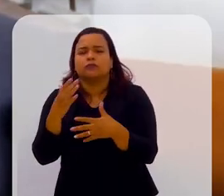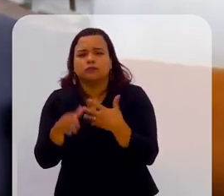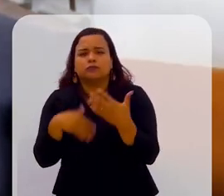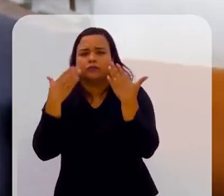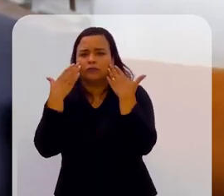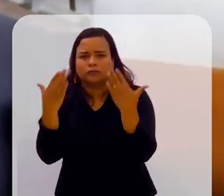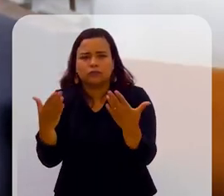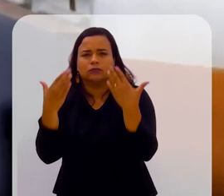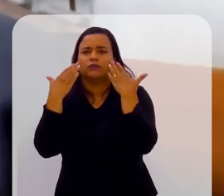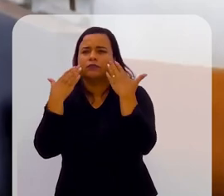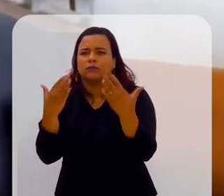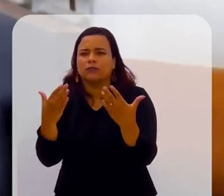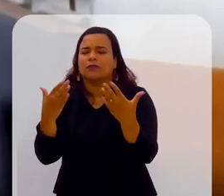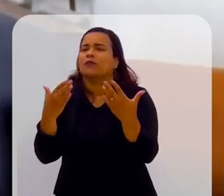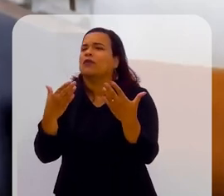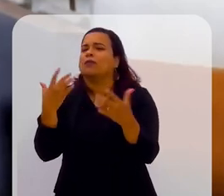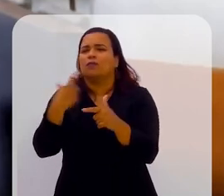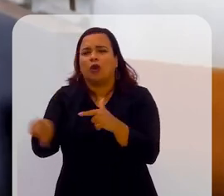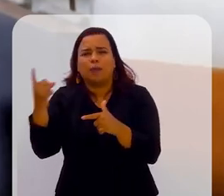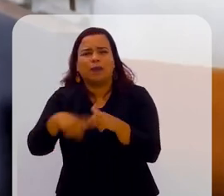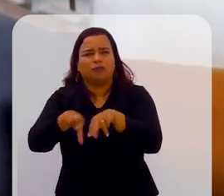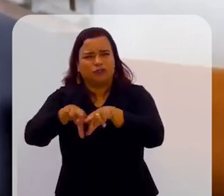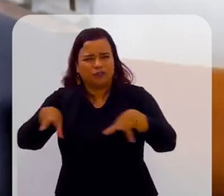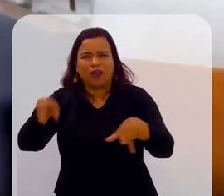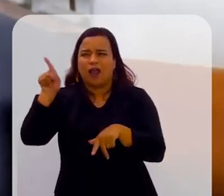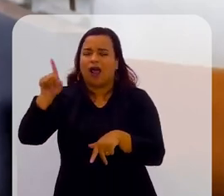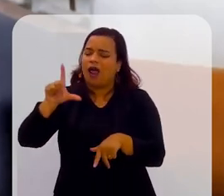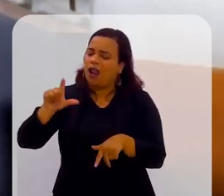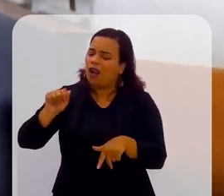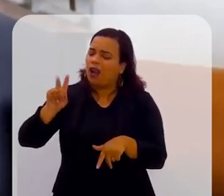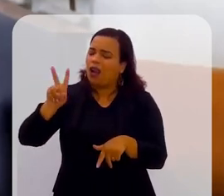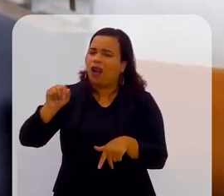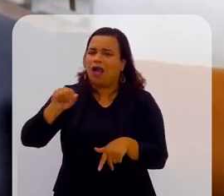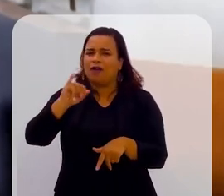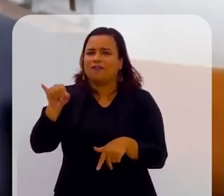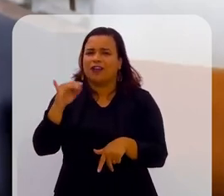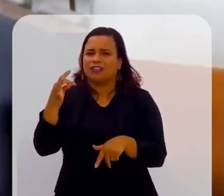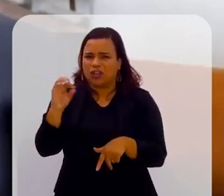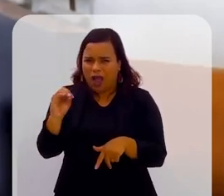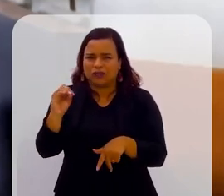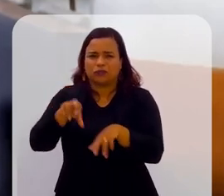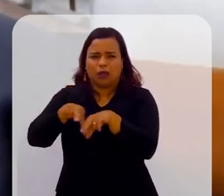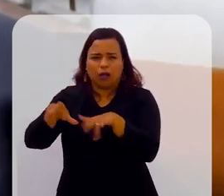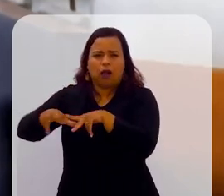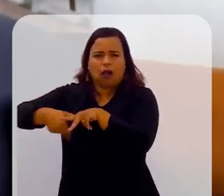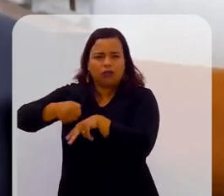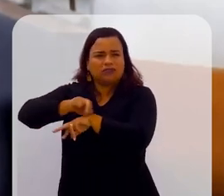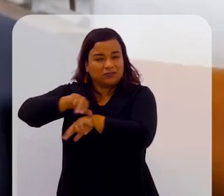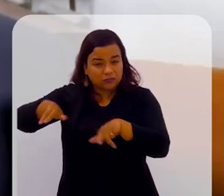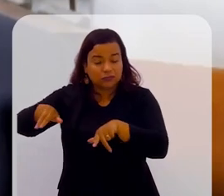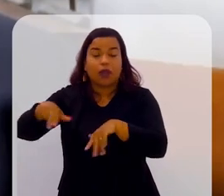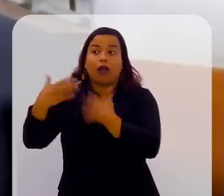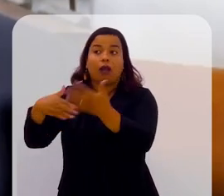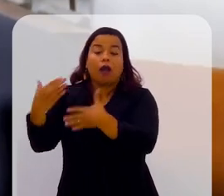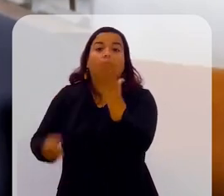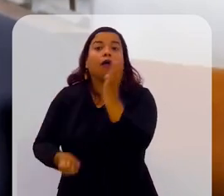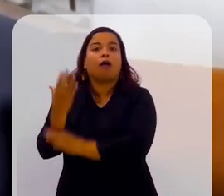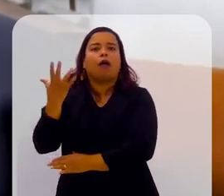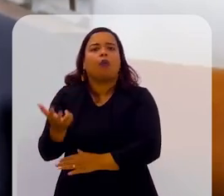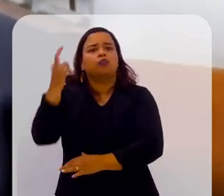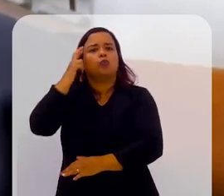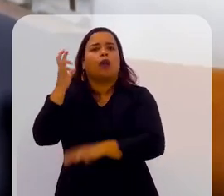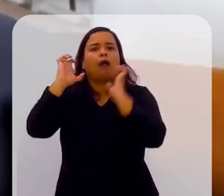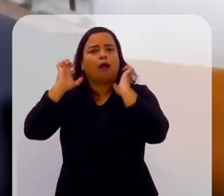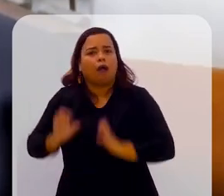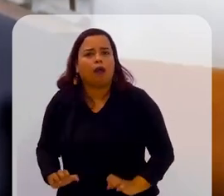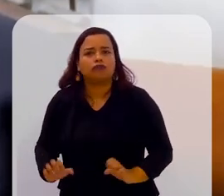estourar muitos problemas da Lava Jato, foi ampliando, aí dali o pessoal, a gente precisa de uma cultura ética, precisa de uma cultura